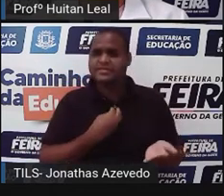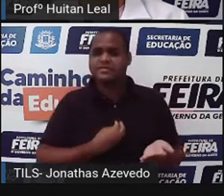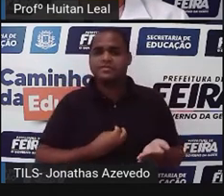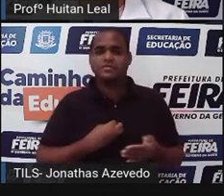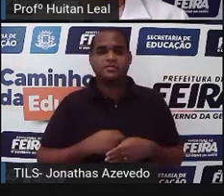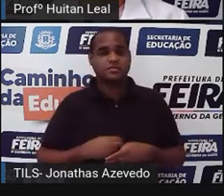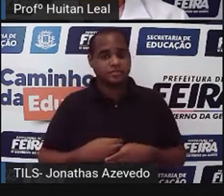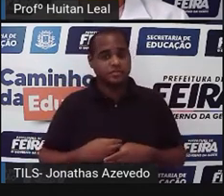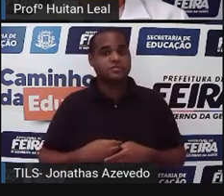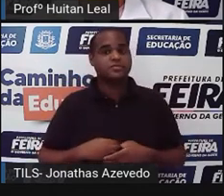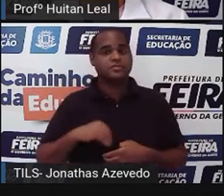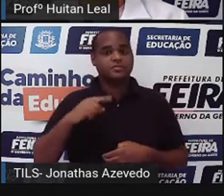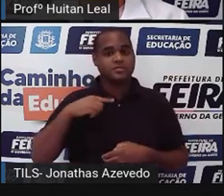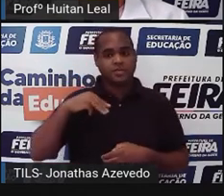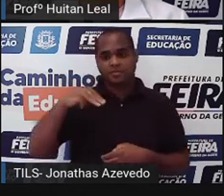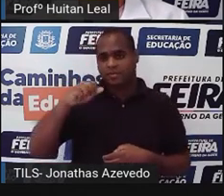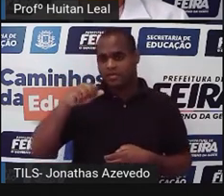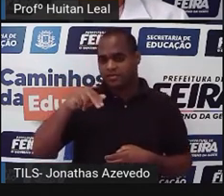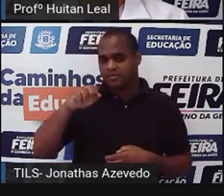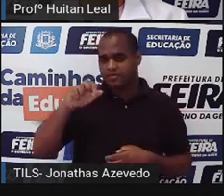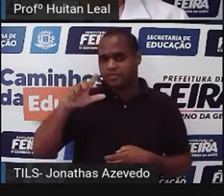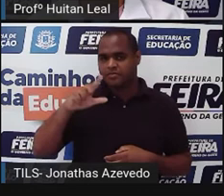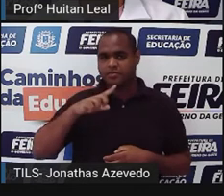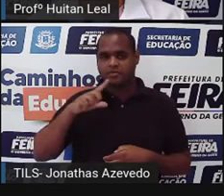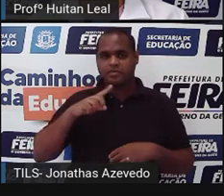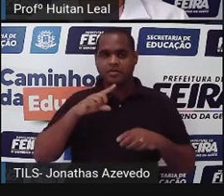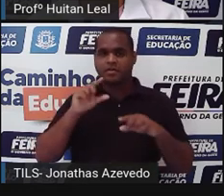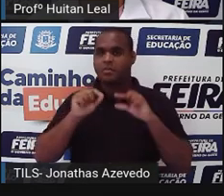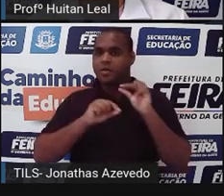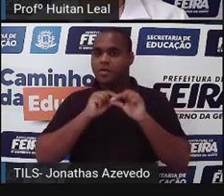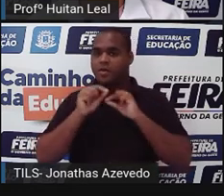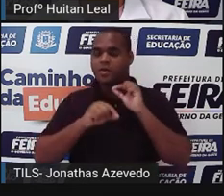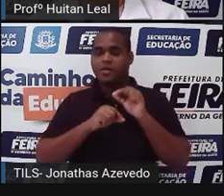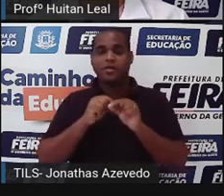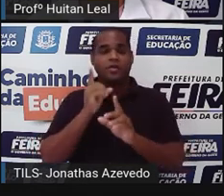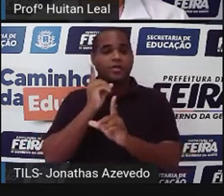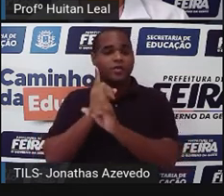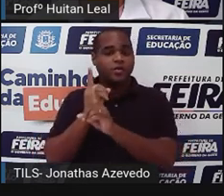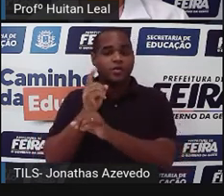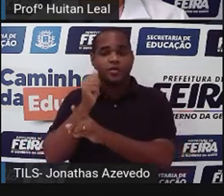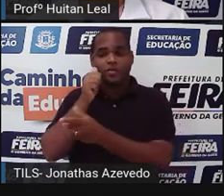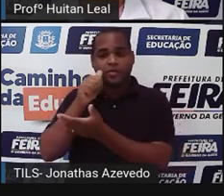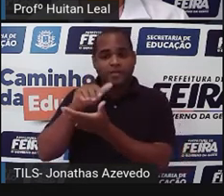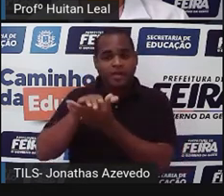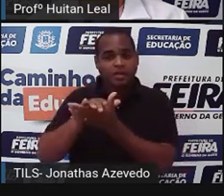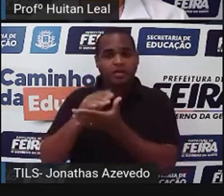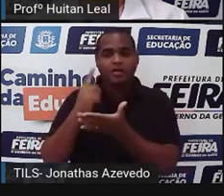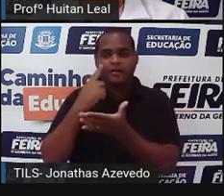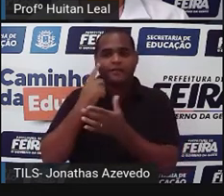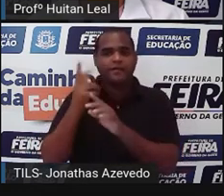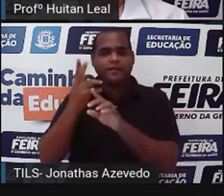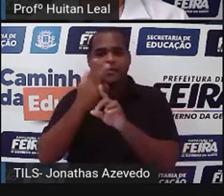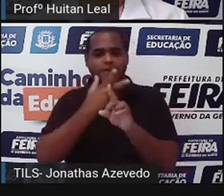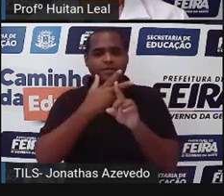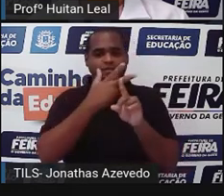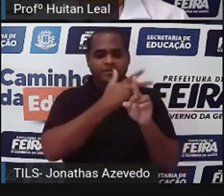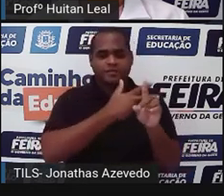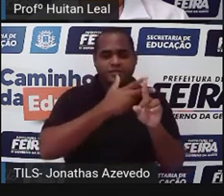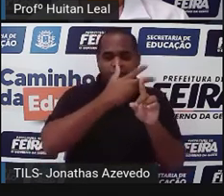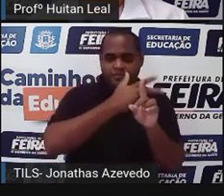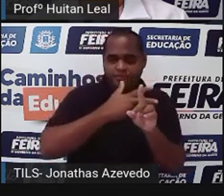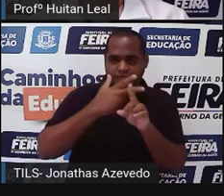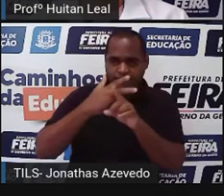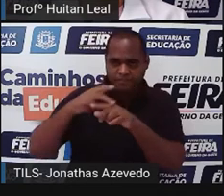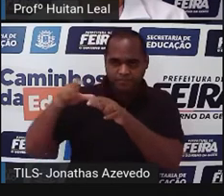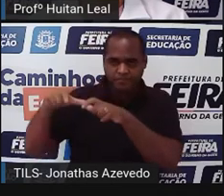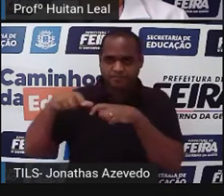Quando Manuel acordou, não encontrou mais a esposa. E, muito embora tenha procurado por